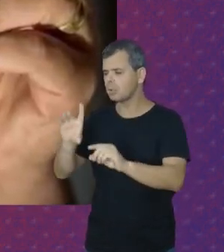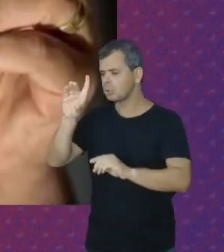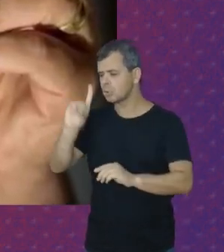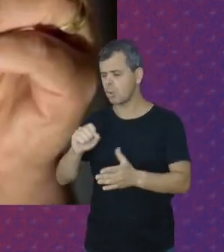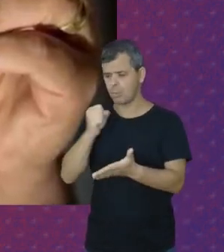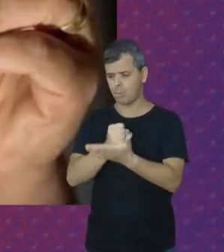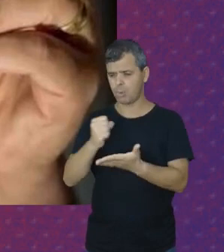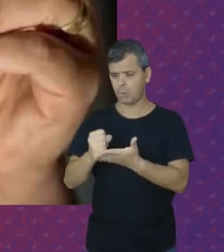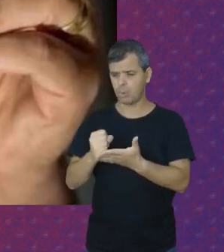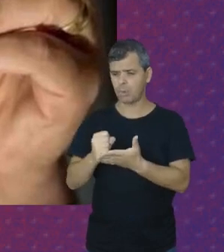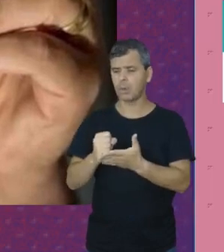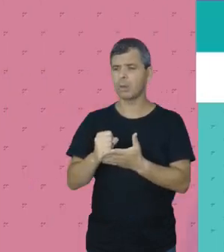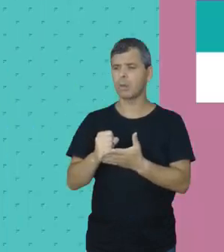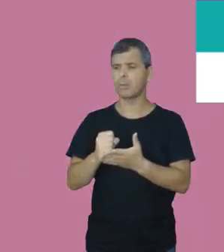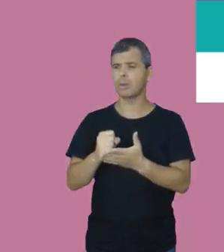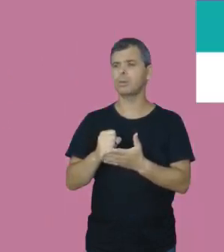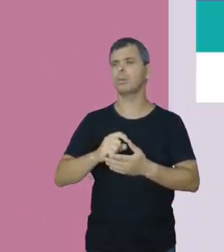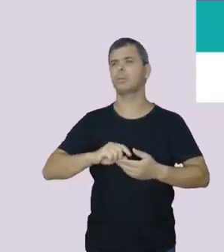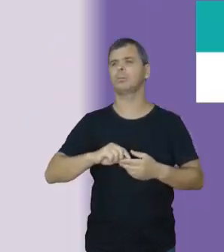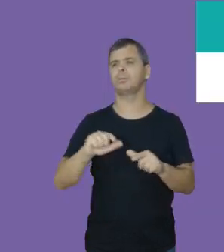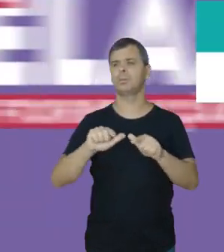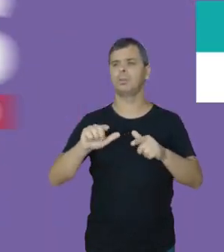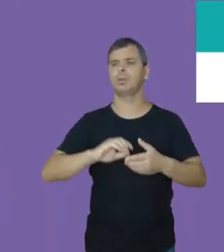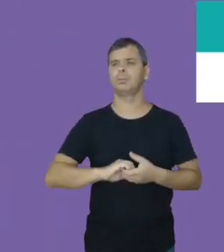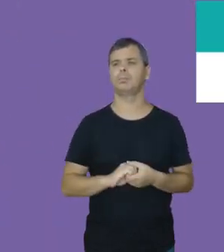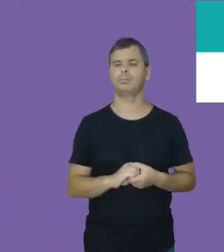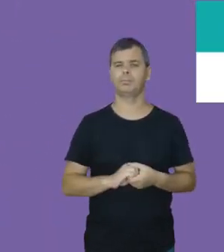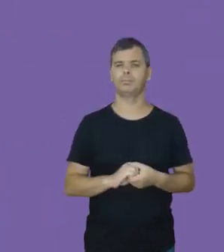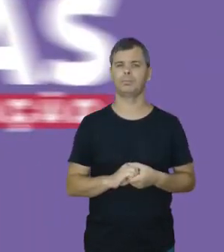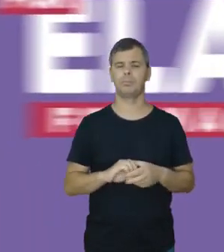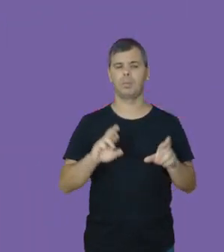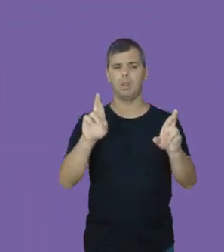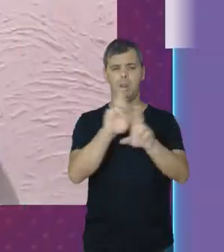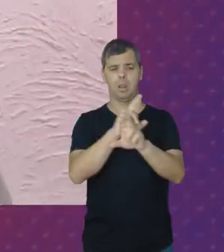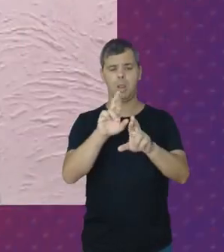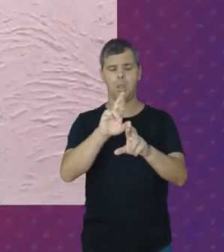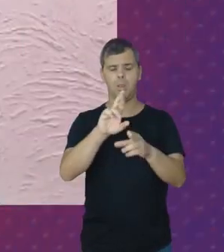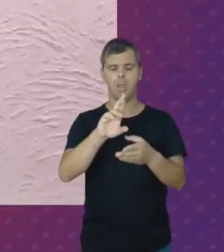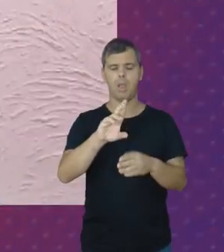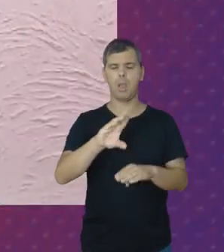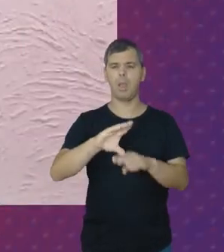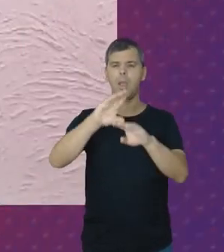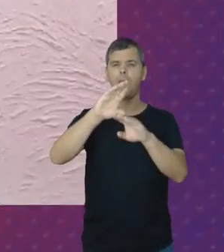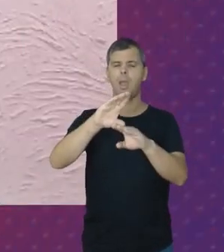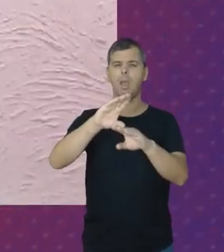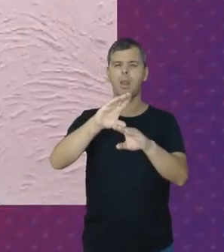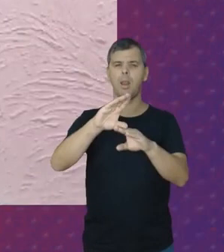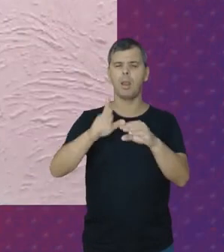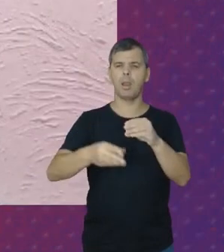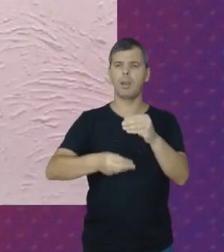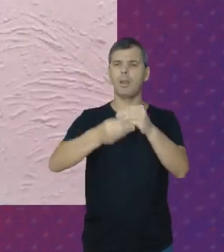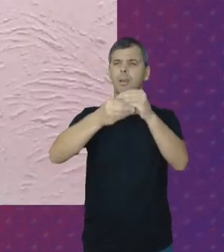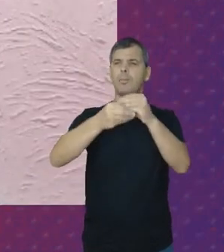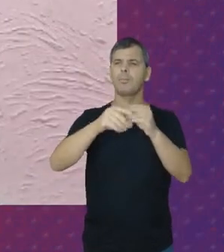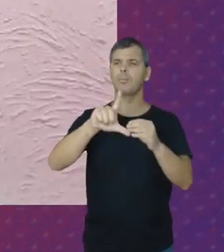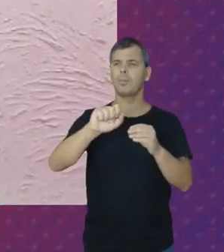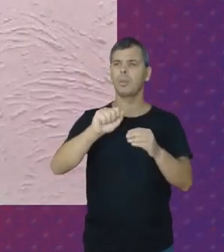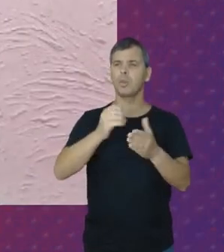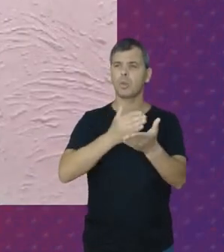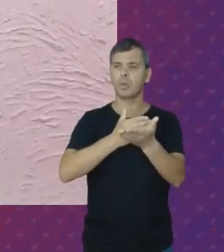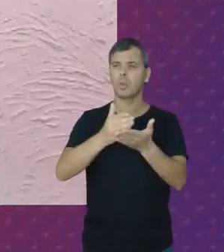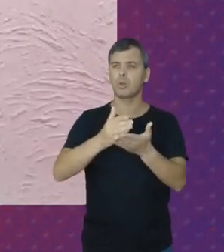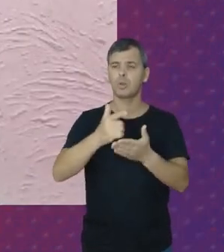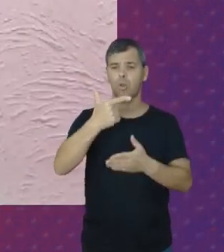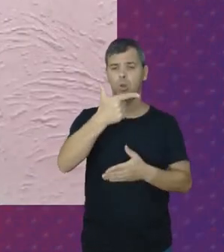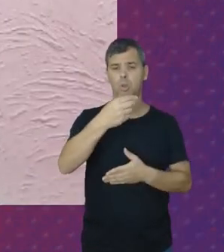contrato por meio da carteira de trabalho Em relação à PEC Ela foi Tudo começou em